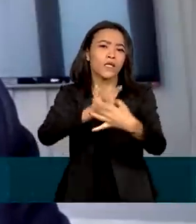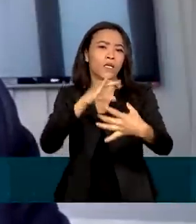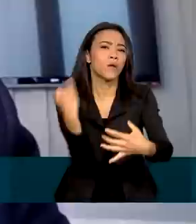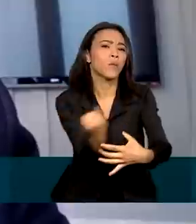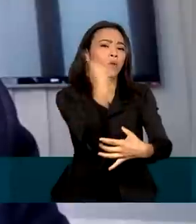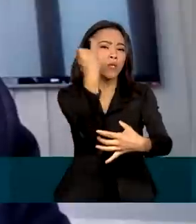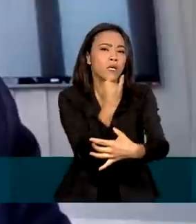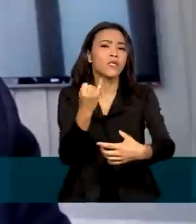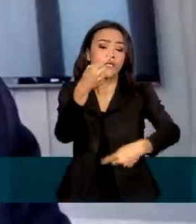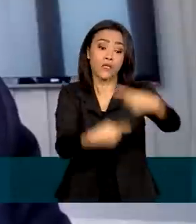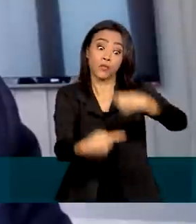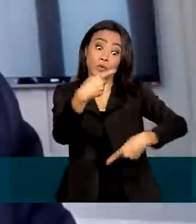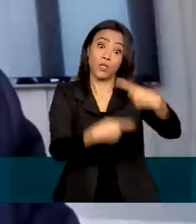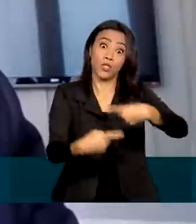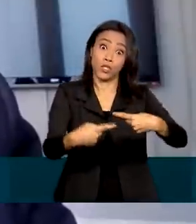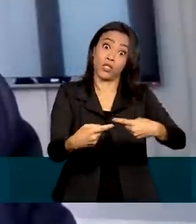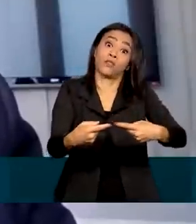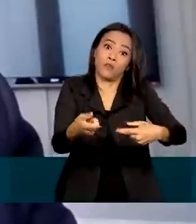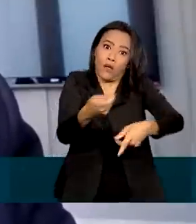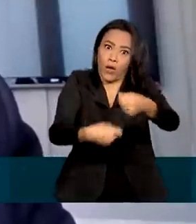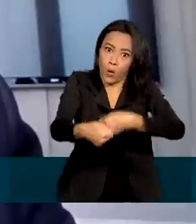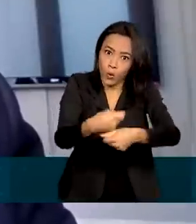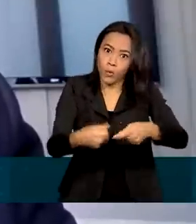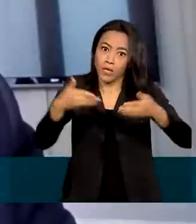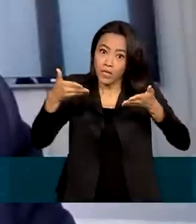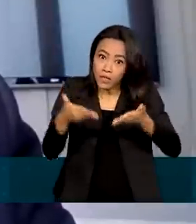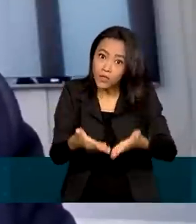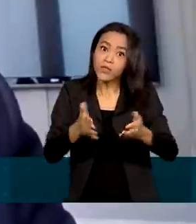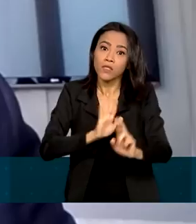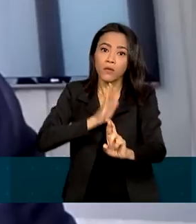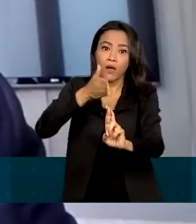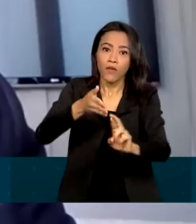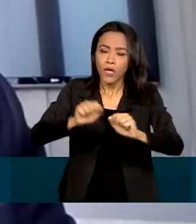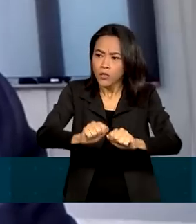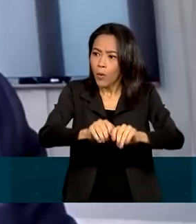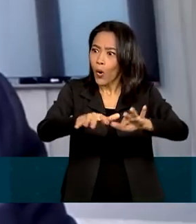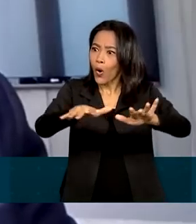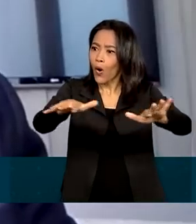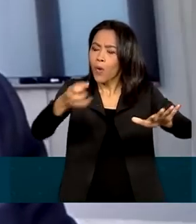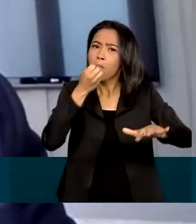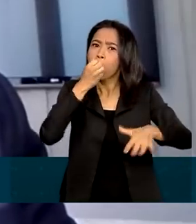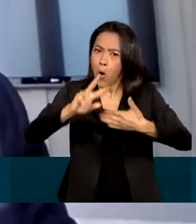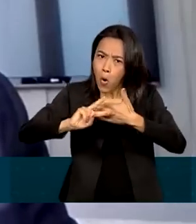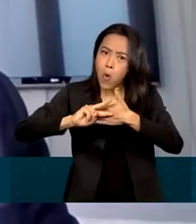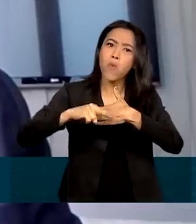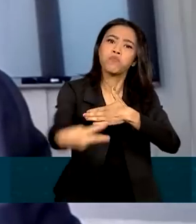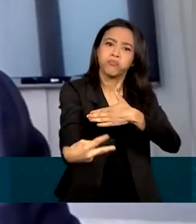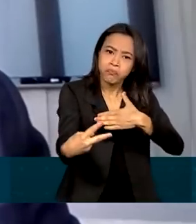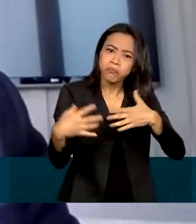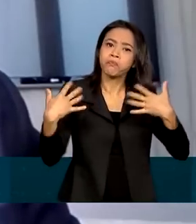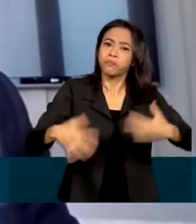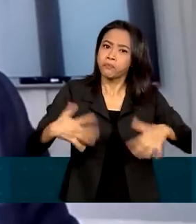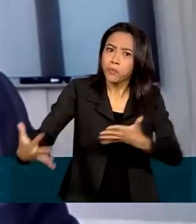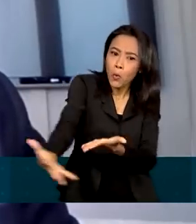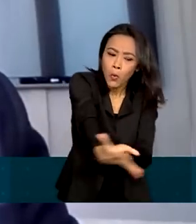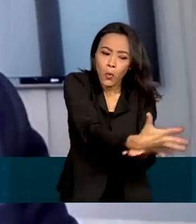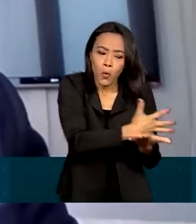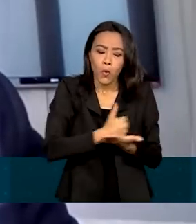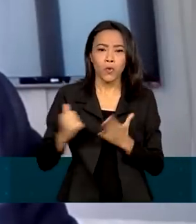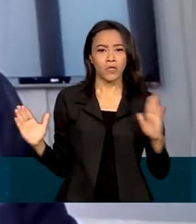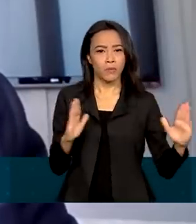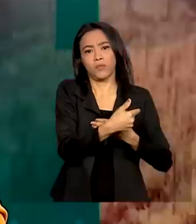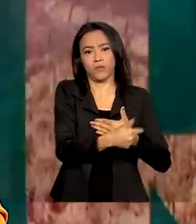e as políticas macroeconômicas. E isso tem se espelhado e materializado nos resultados numéricos ao longo desse ano de